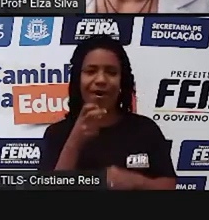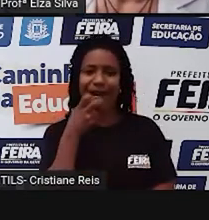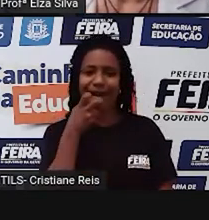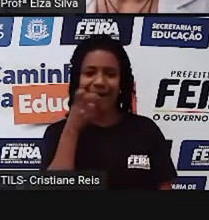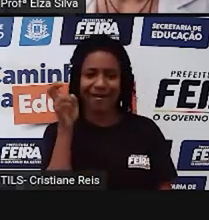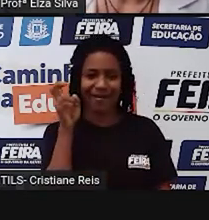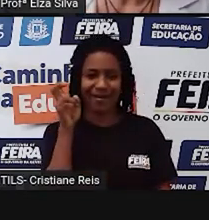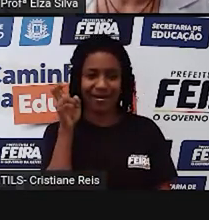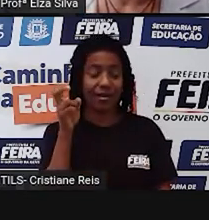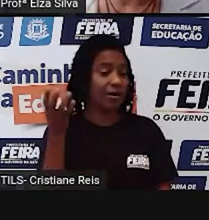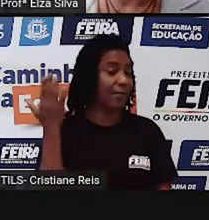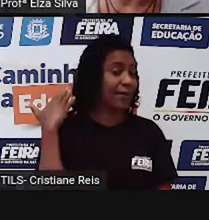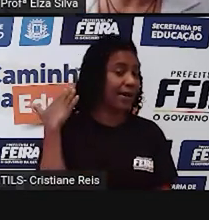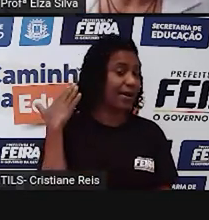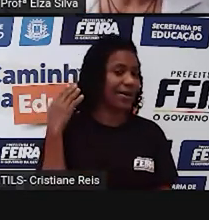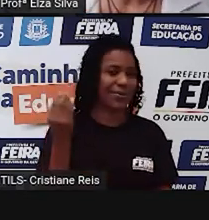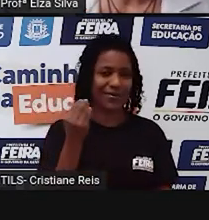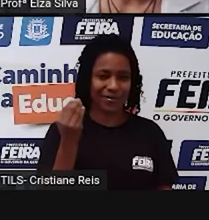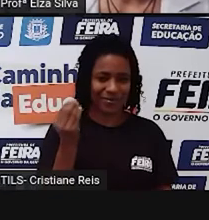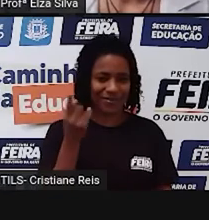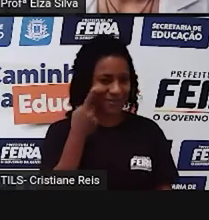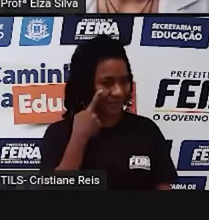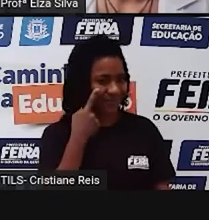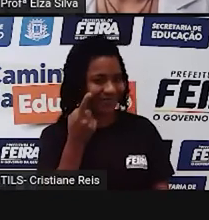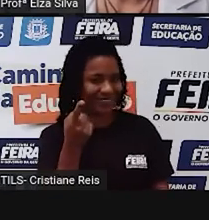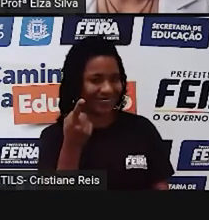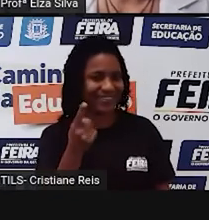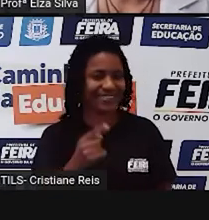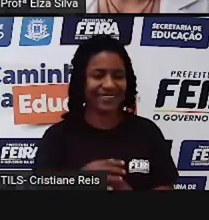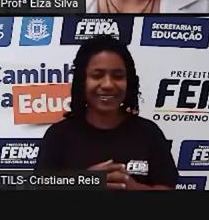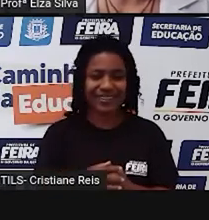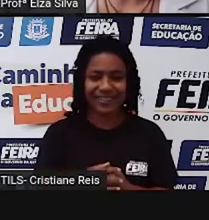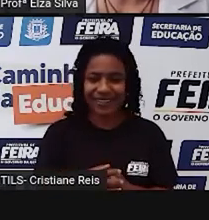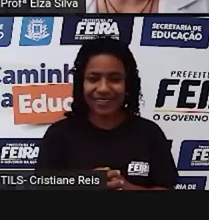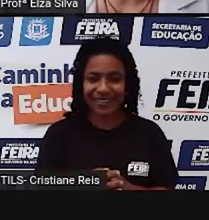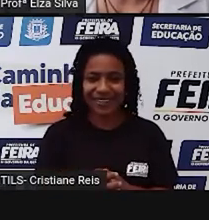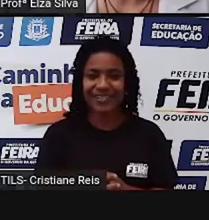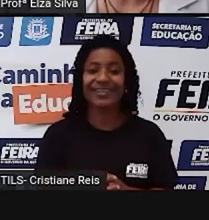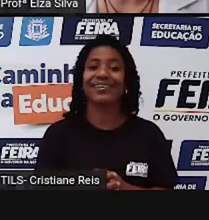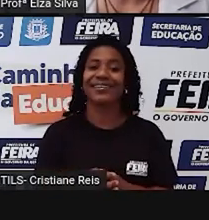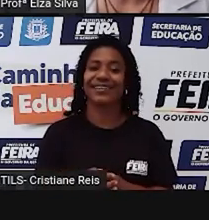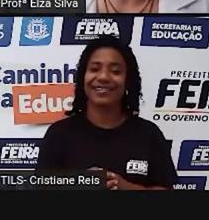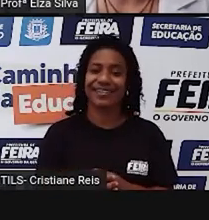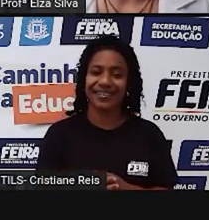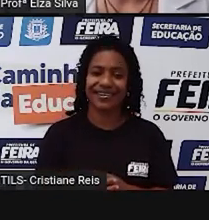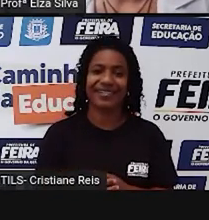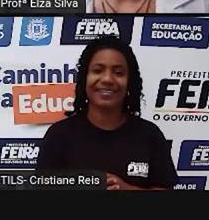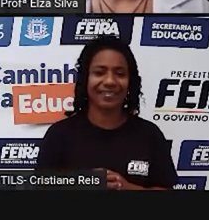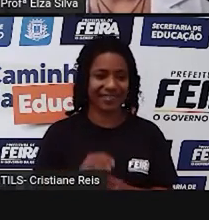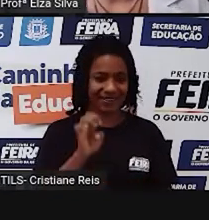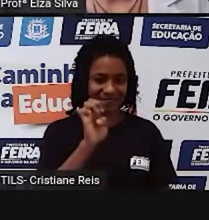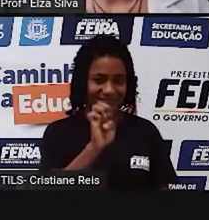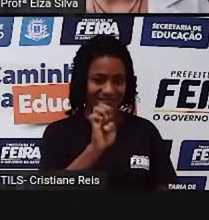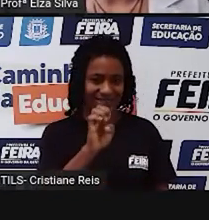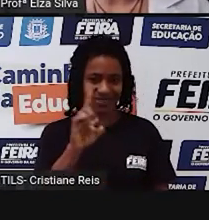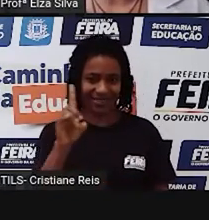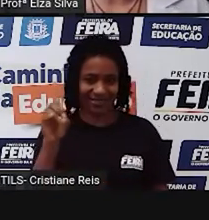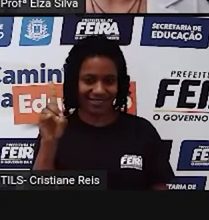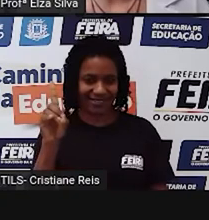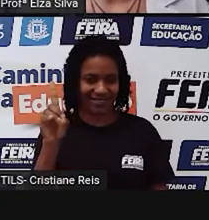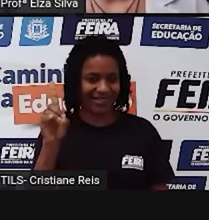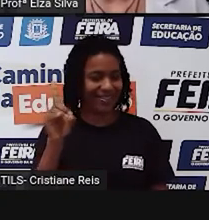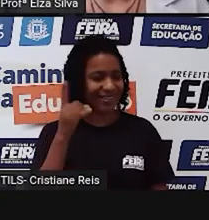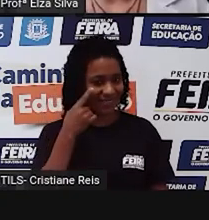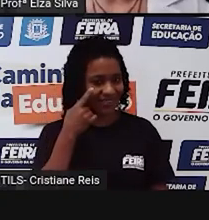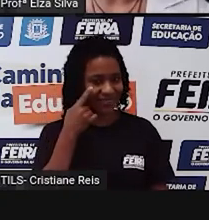Vamos lá? Vamos junto comigo? É que nós vamos acrescentar aqui.-D. Ok.